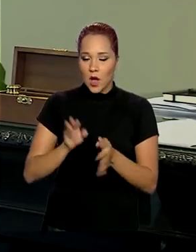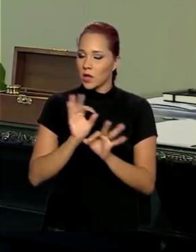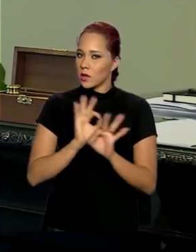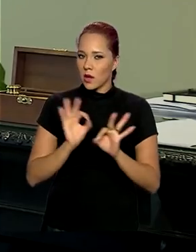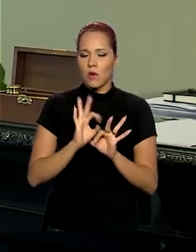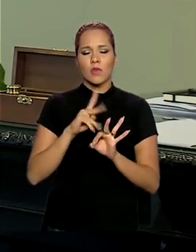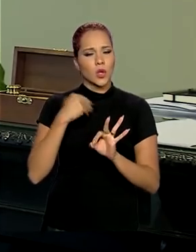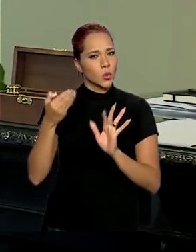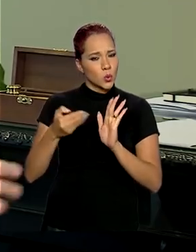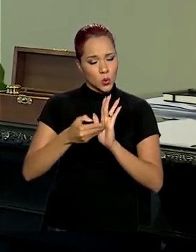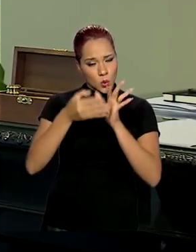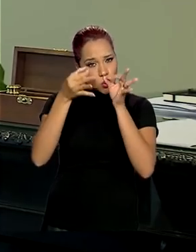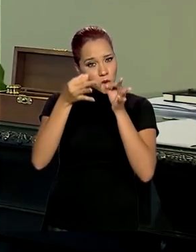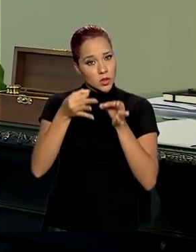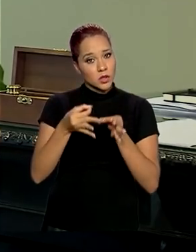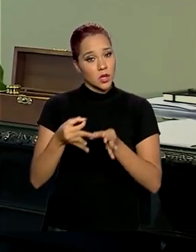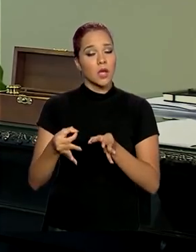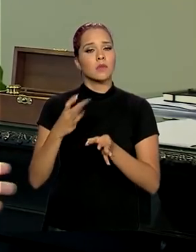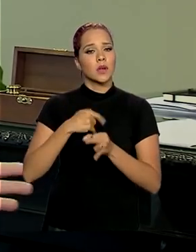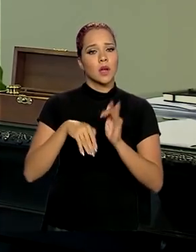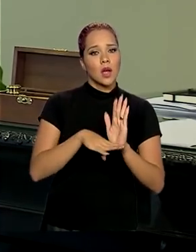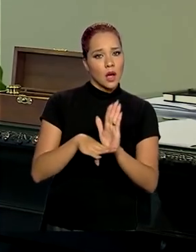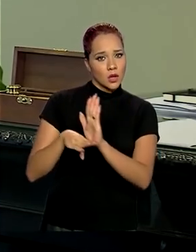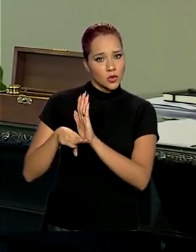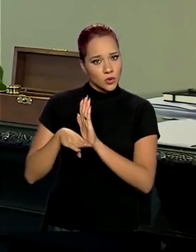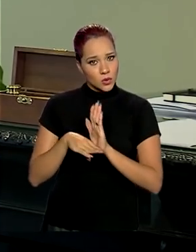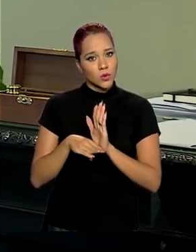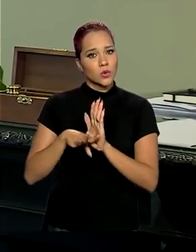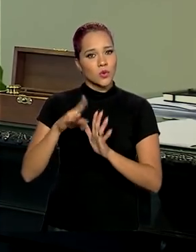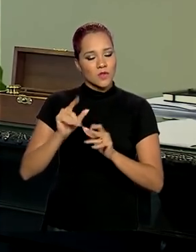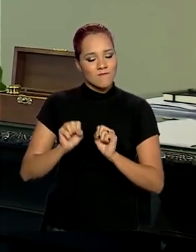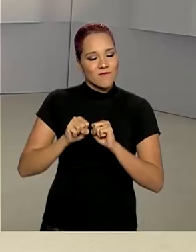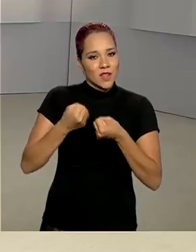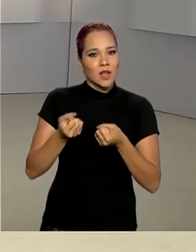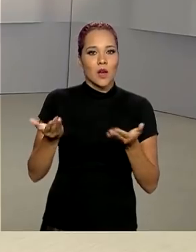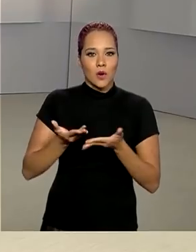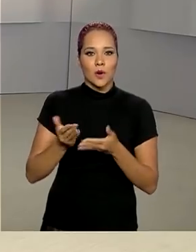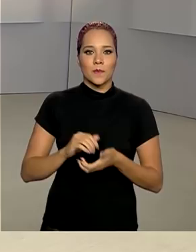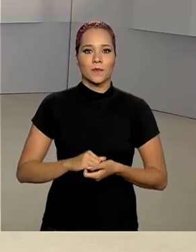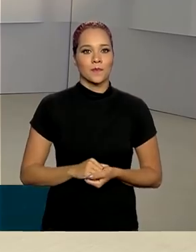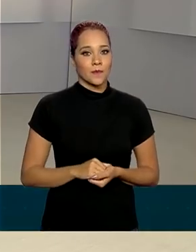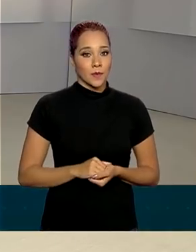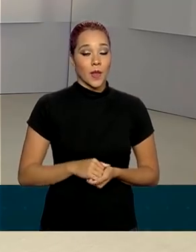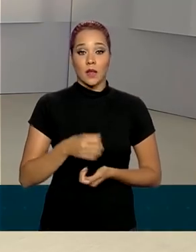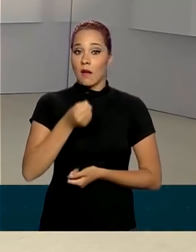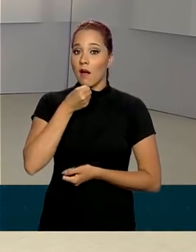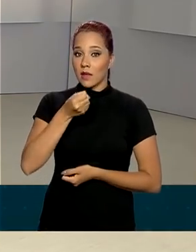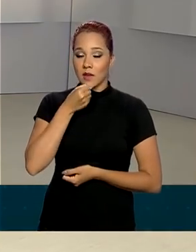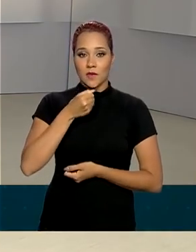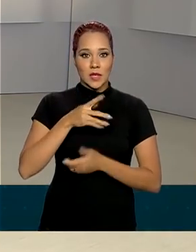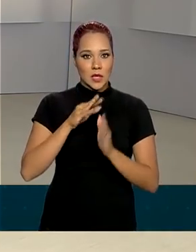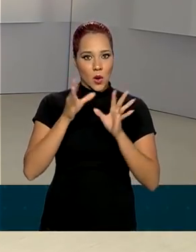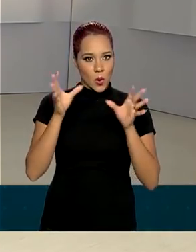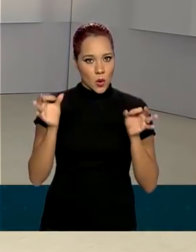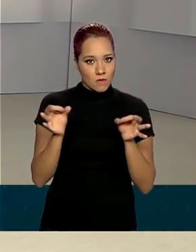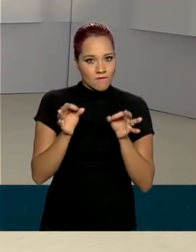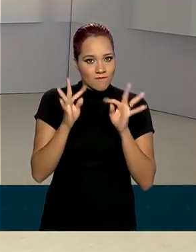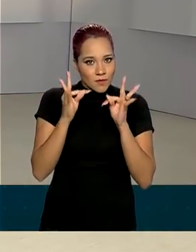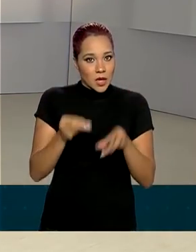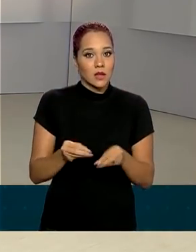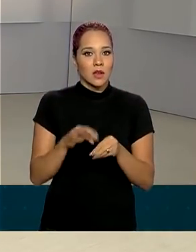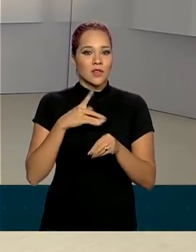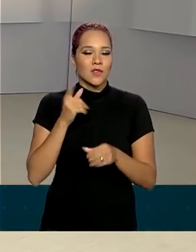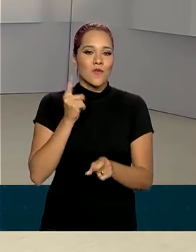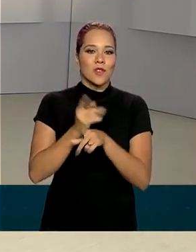vamos manter esse sistema funcionando para que isso ajude, de alguma forma, no enfrentamento da crise. A entrevista completa você encontra nas